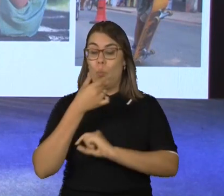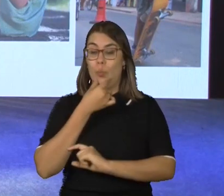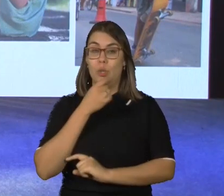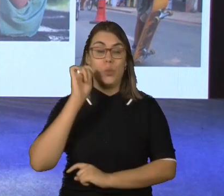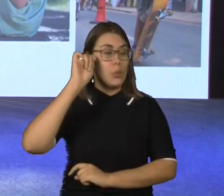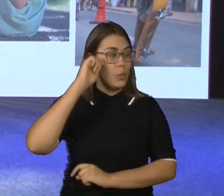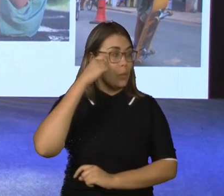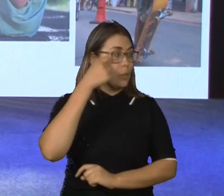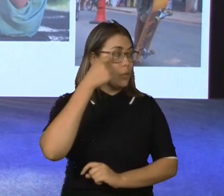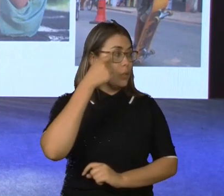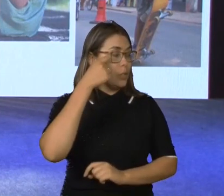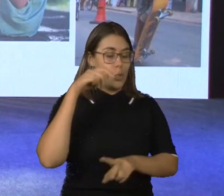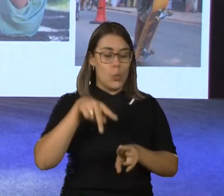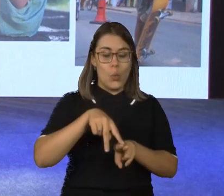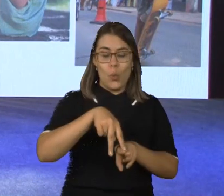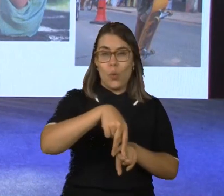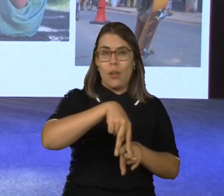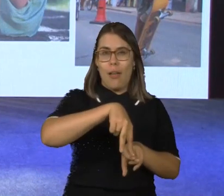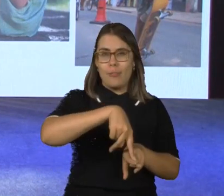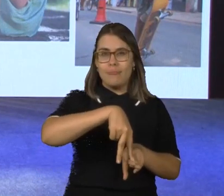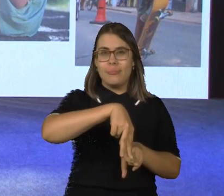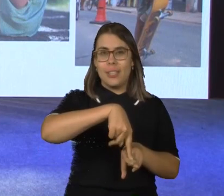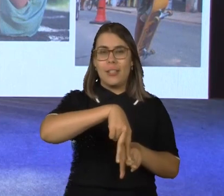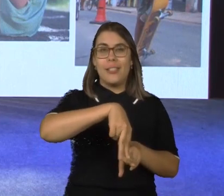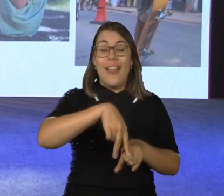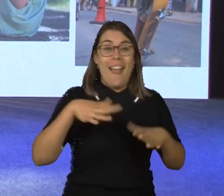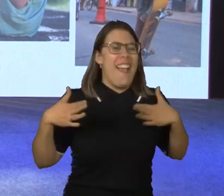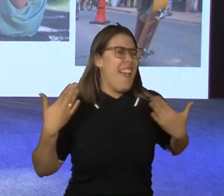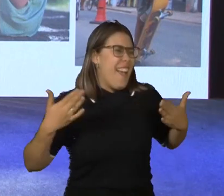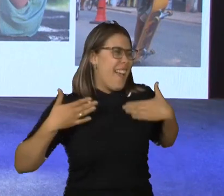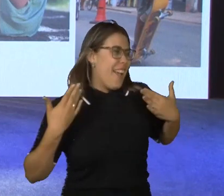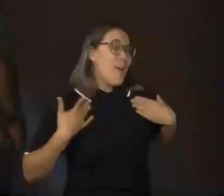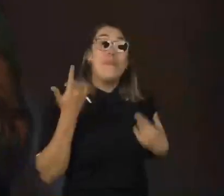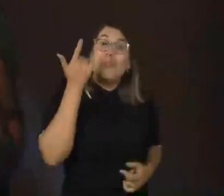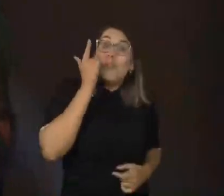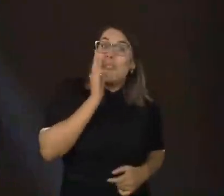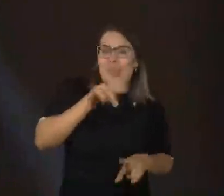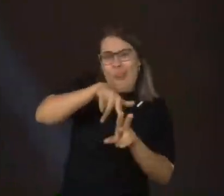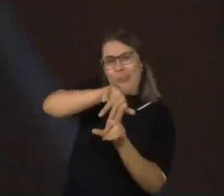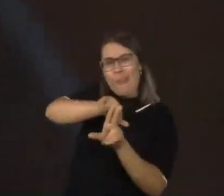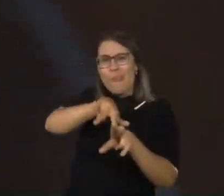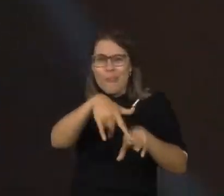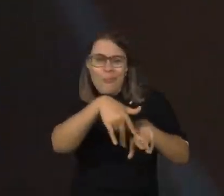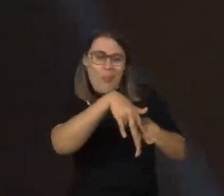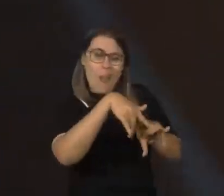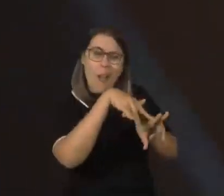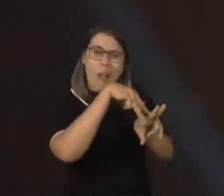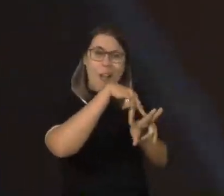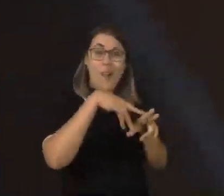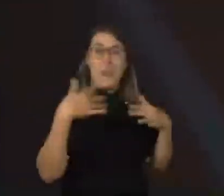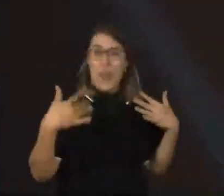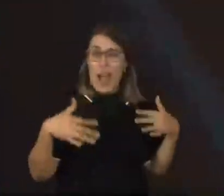que está andando de skate, com uma expressão de muita felicidade, porque está conseguindo fazer uma manobra